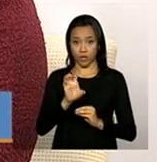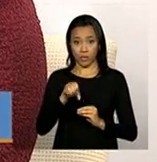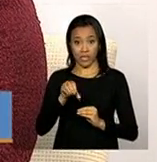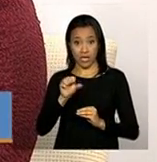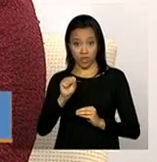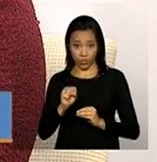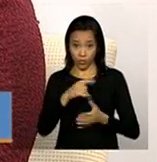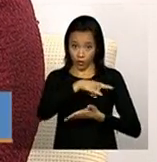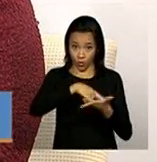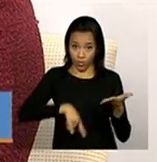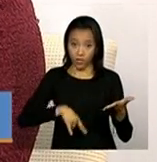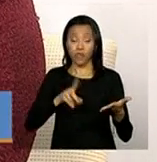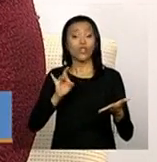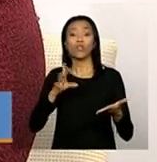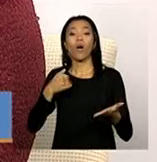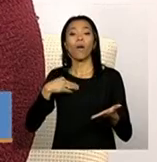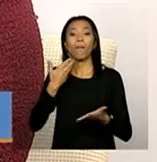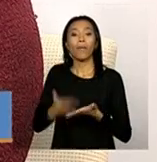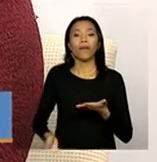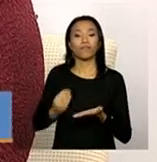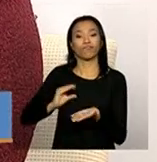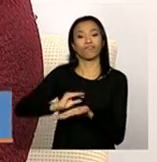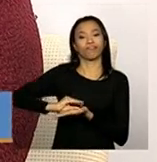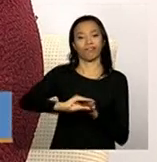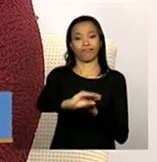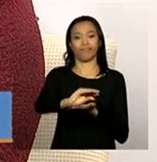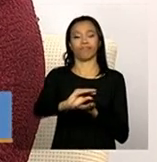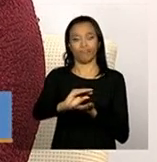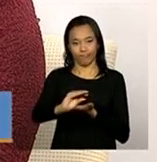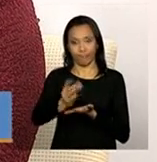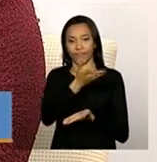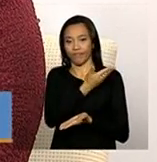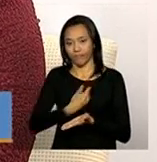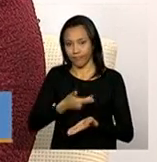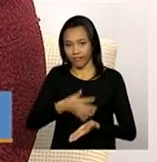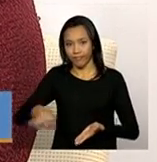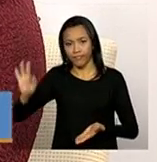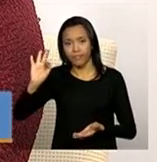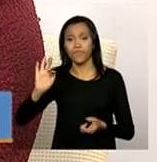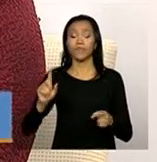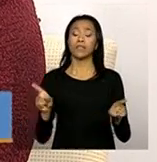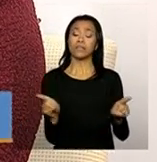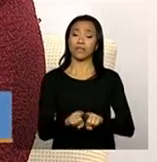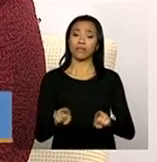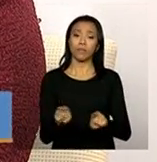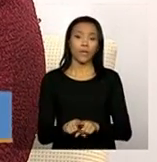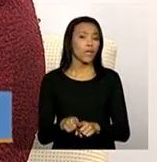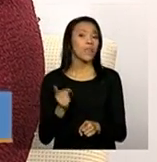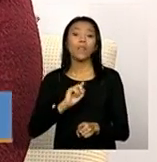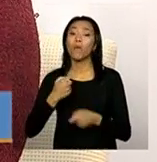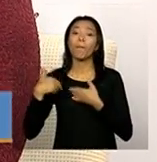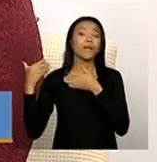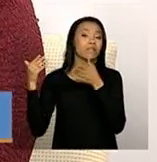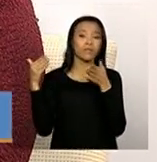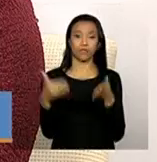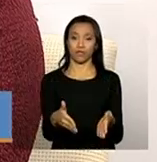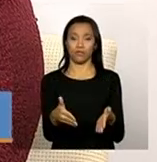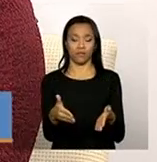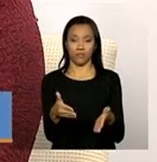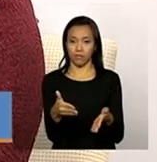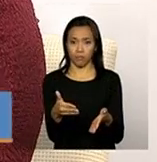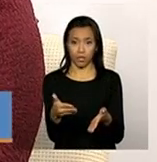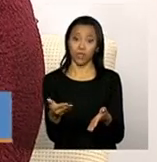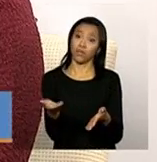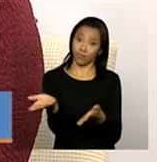do financiamento, como ele também não participa das partilhas de